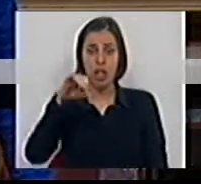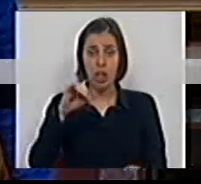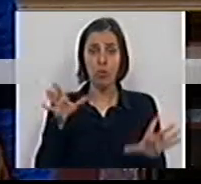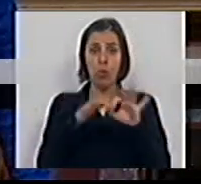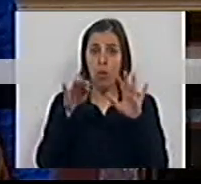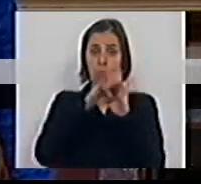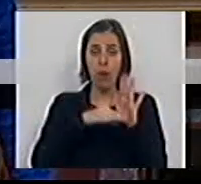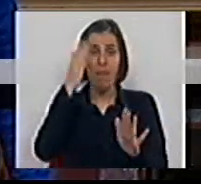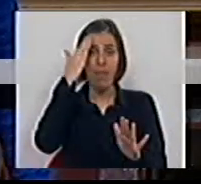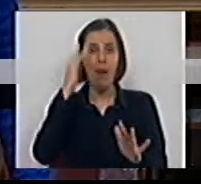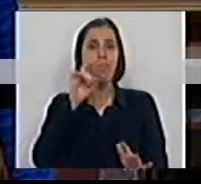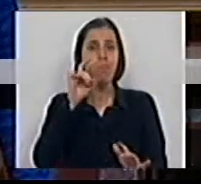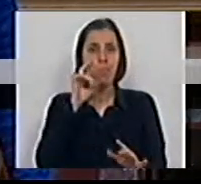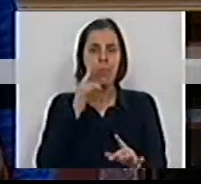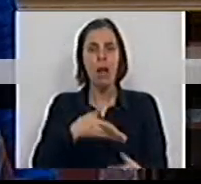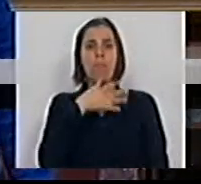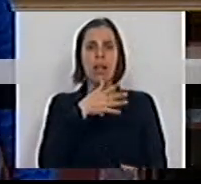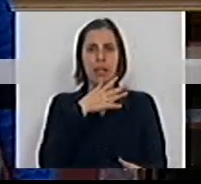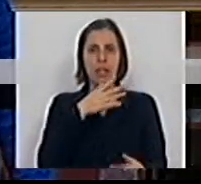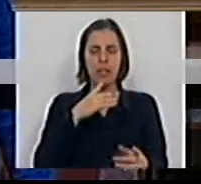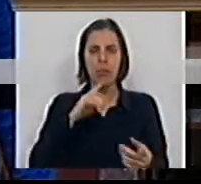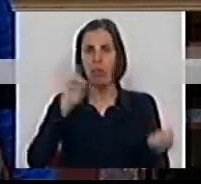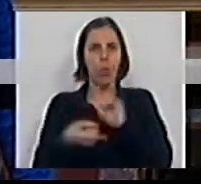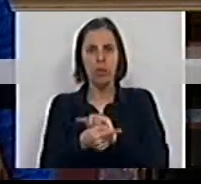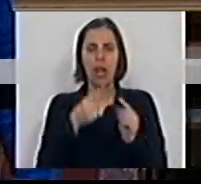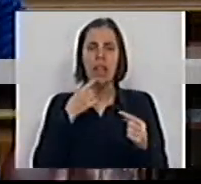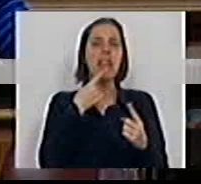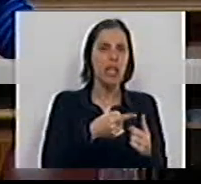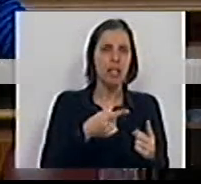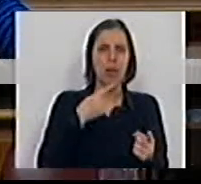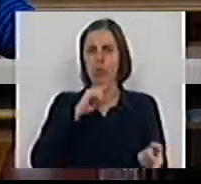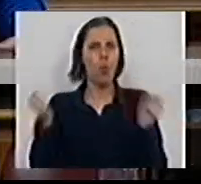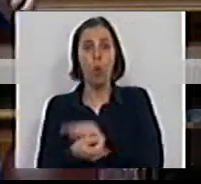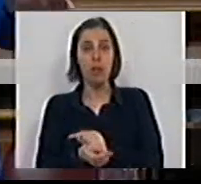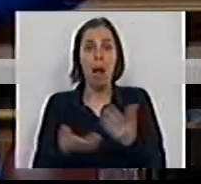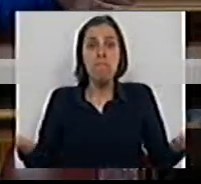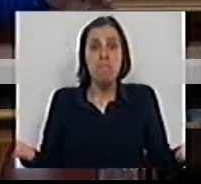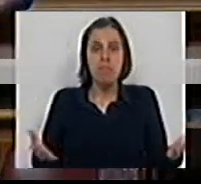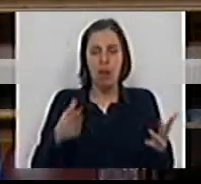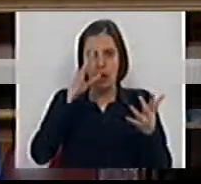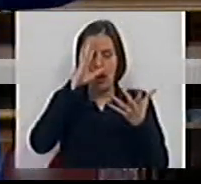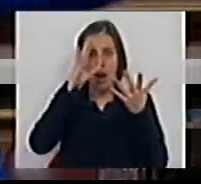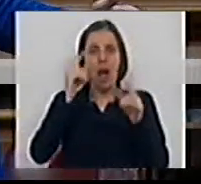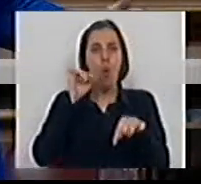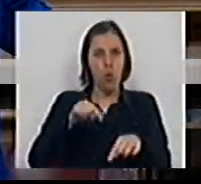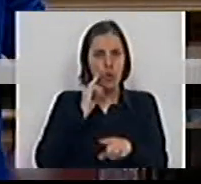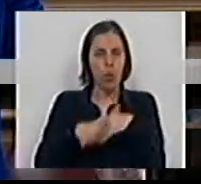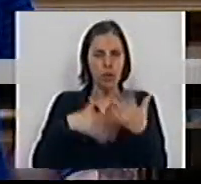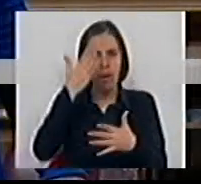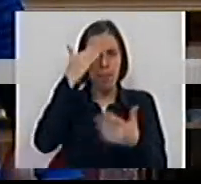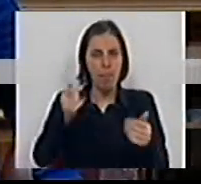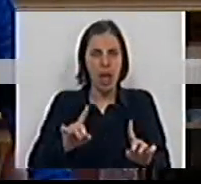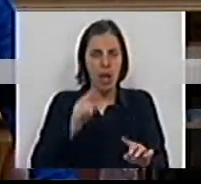que sobre o programa Calcular fez uma declaração e uma contra-declaração, disse uma coisa e isso é o contrário. Se o atordoamento continua hoje,